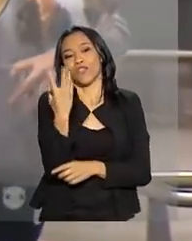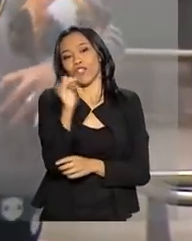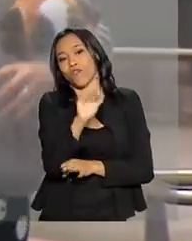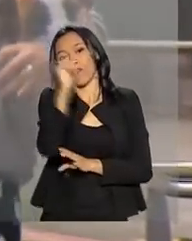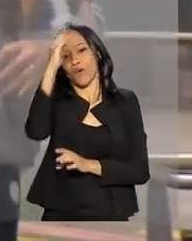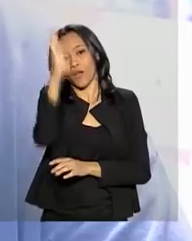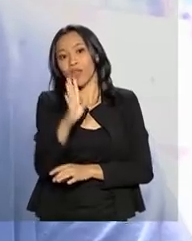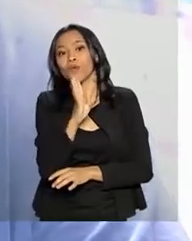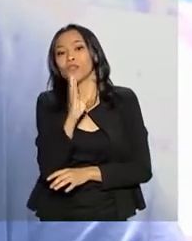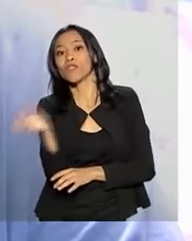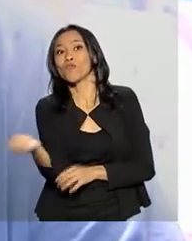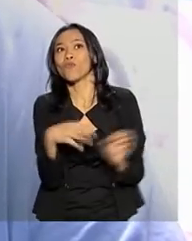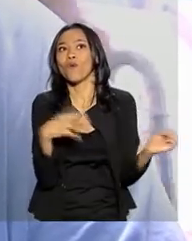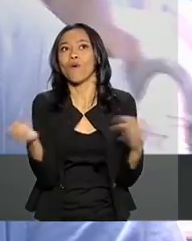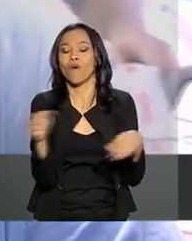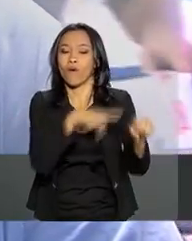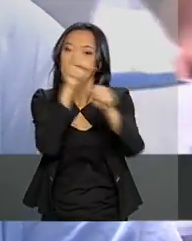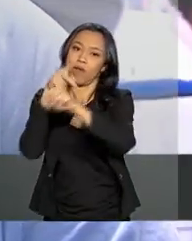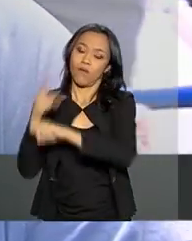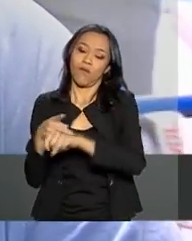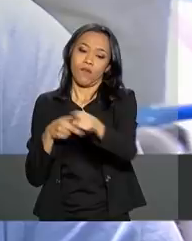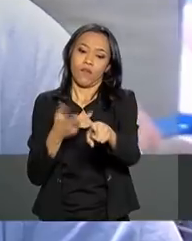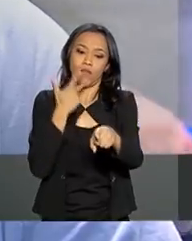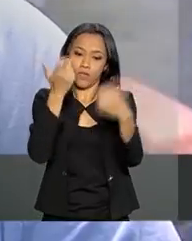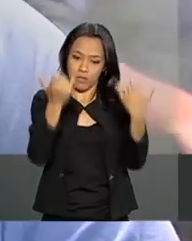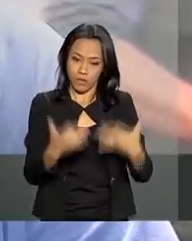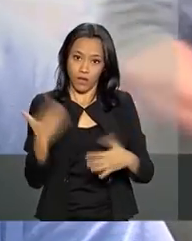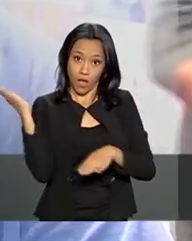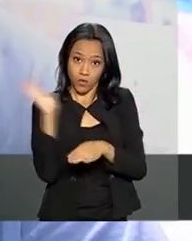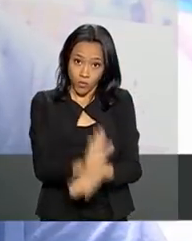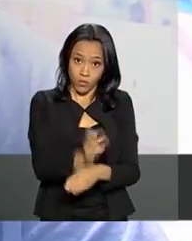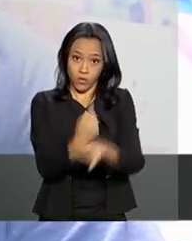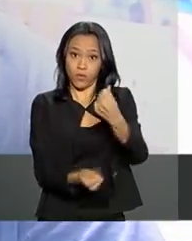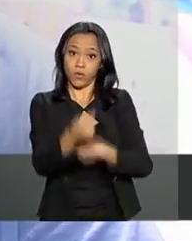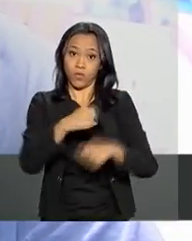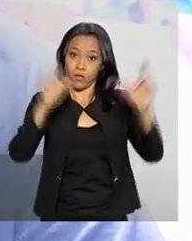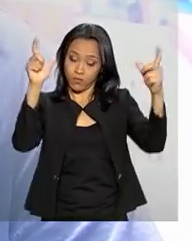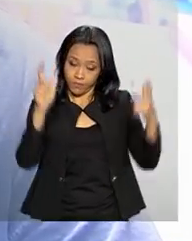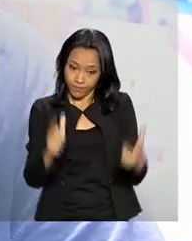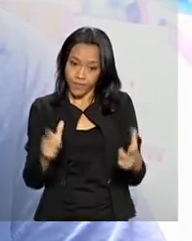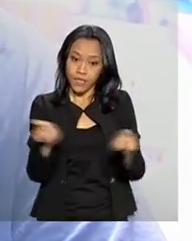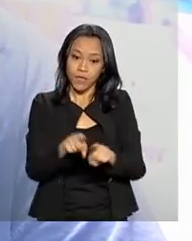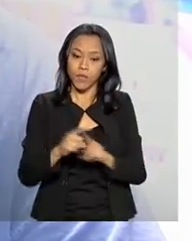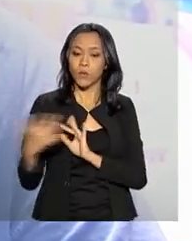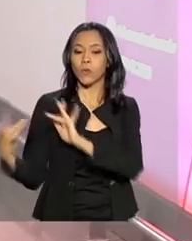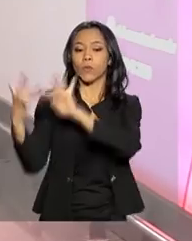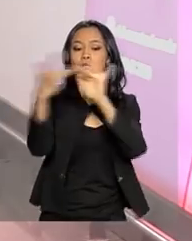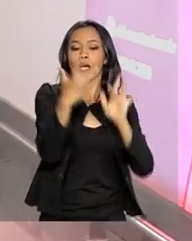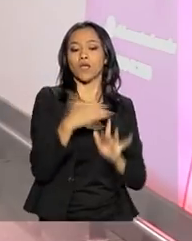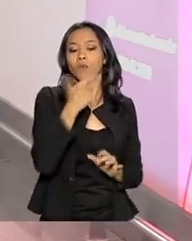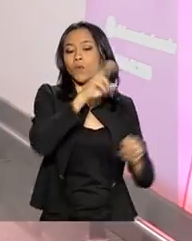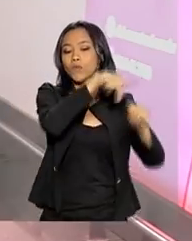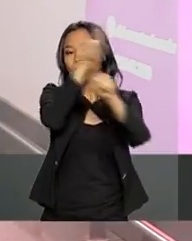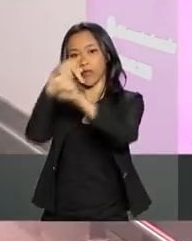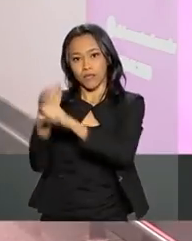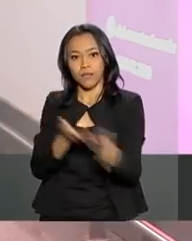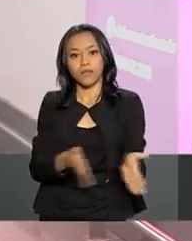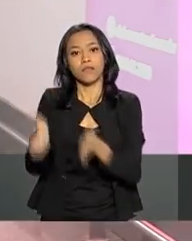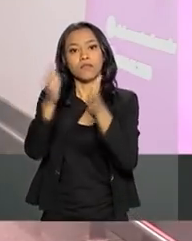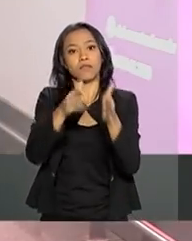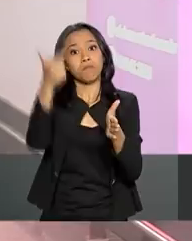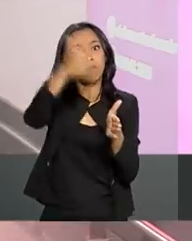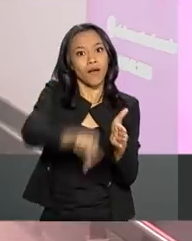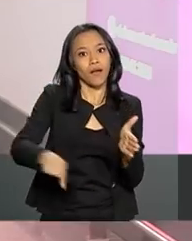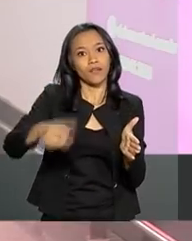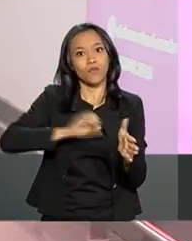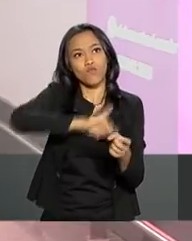novos países. Ajuda a economia local, ajuda inclusive a própria integração com os outros países. Mais viável, vai aumentar